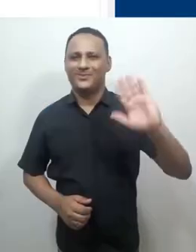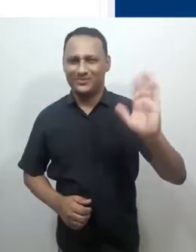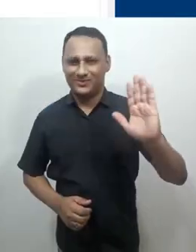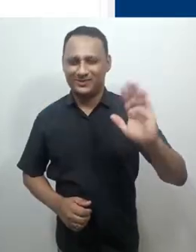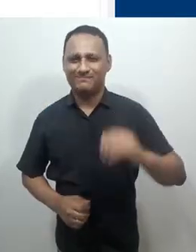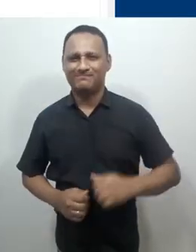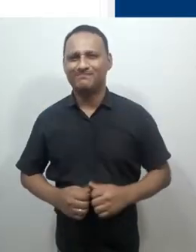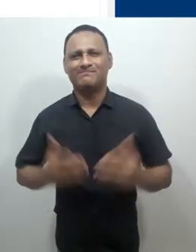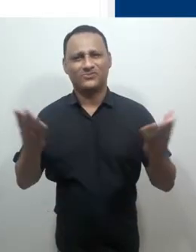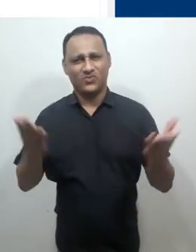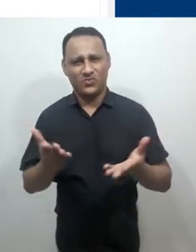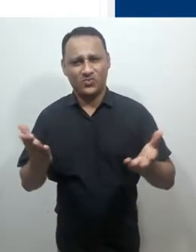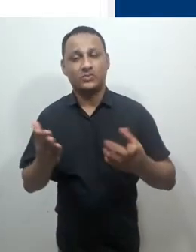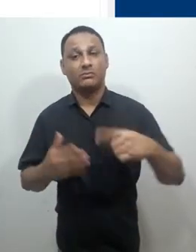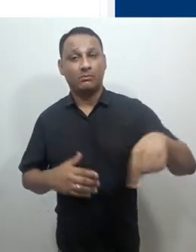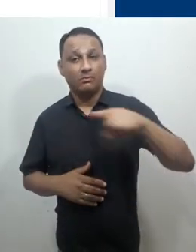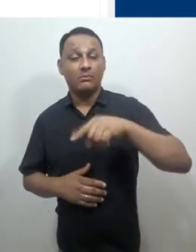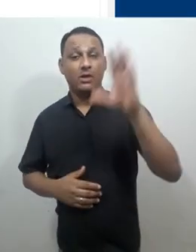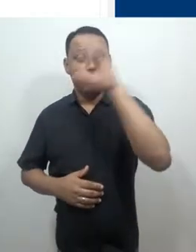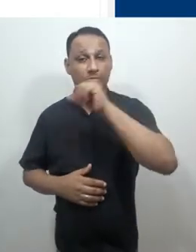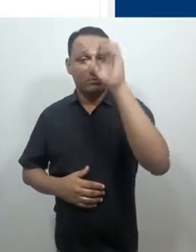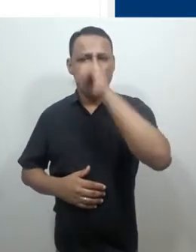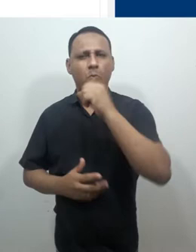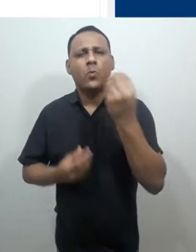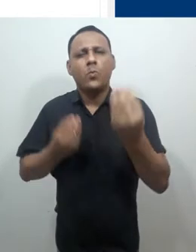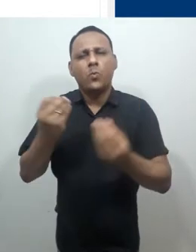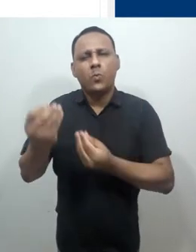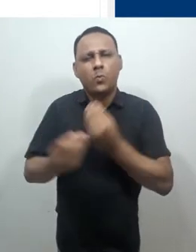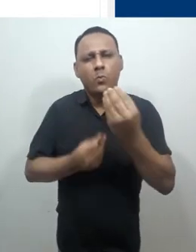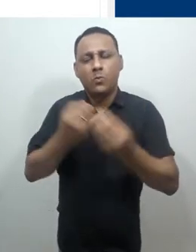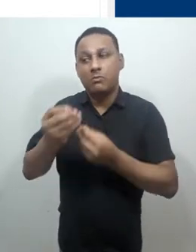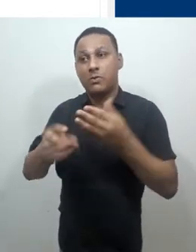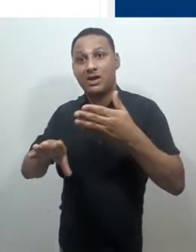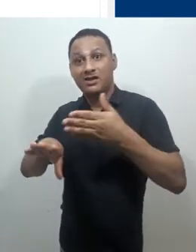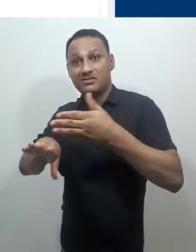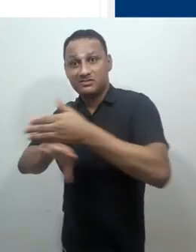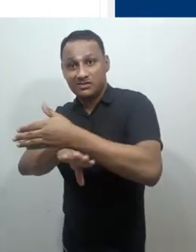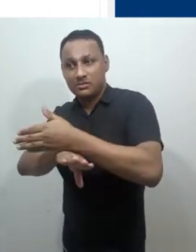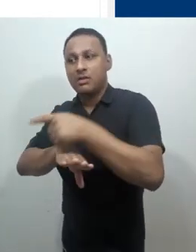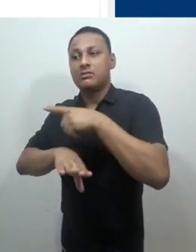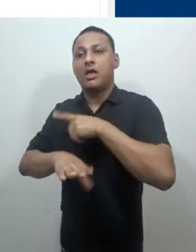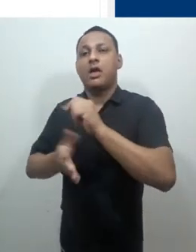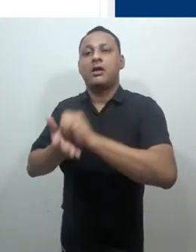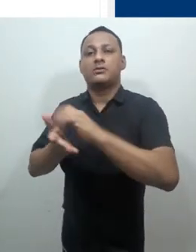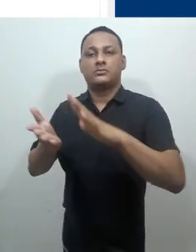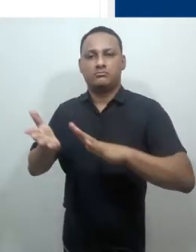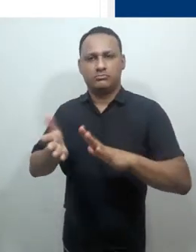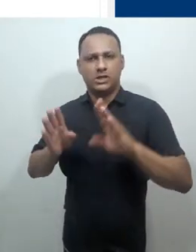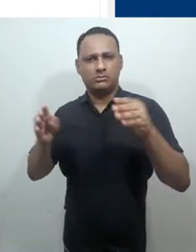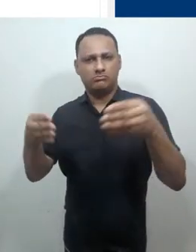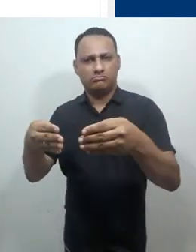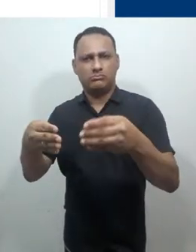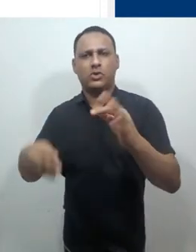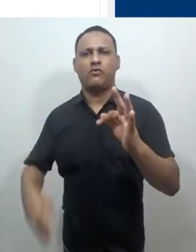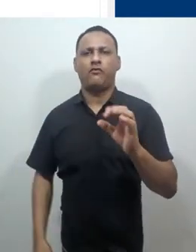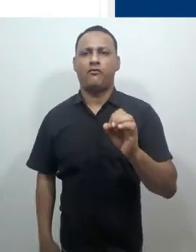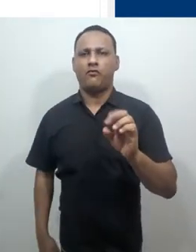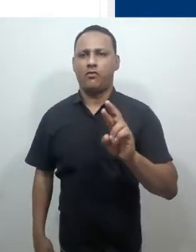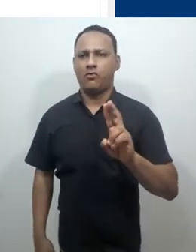Olá, hoje vamos aprender a acessar a atividade do tipo fórum.